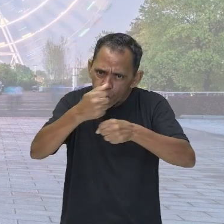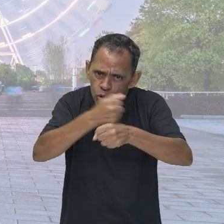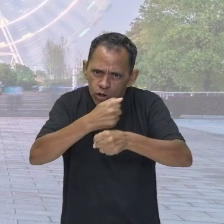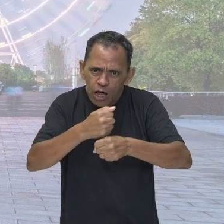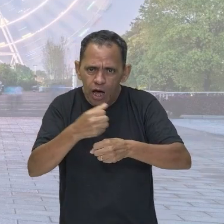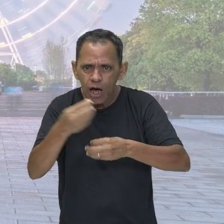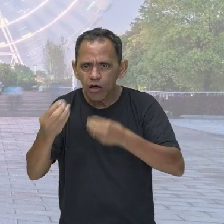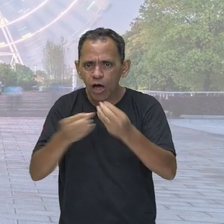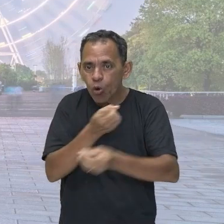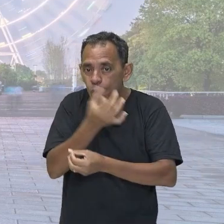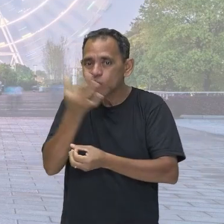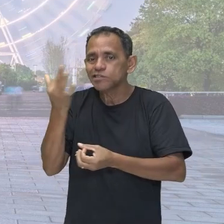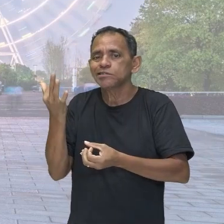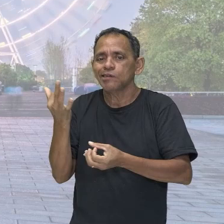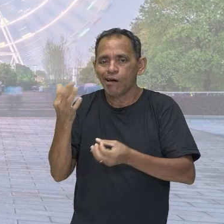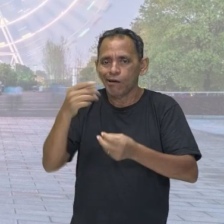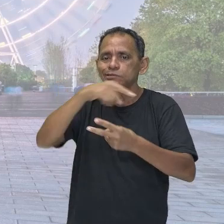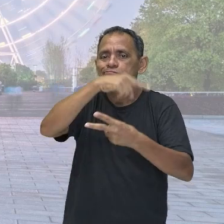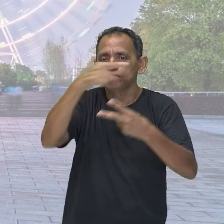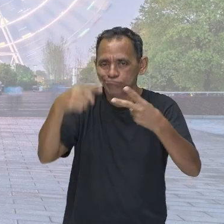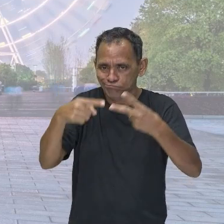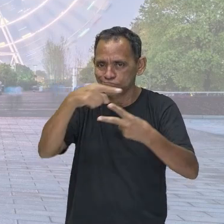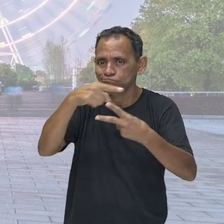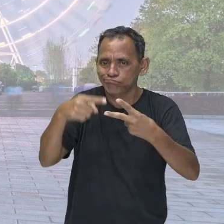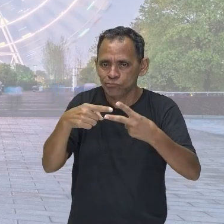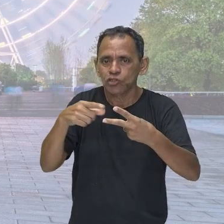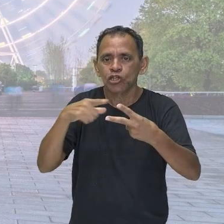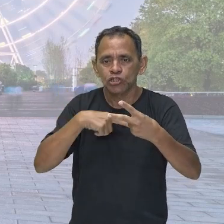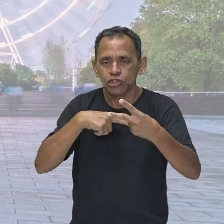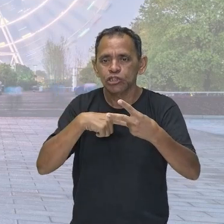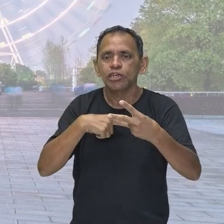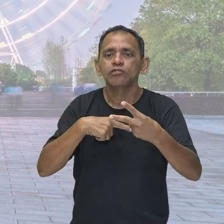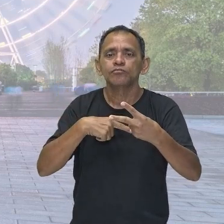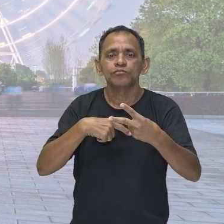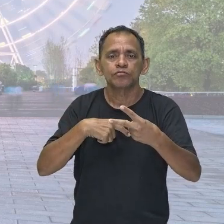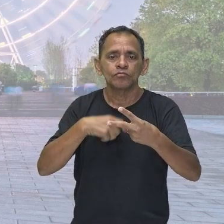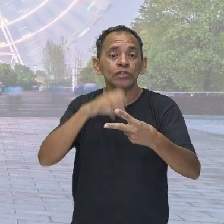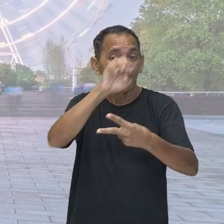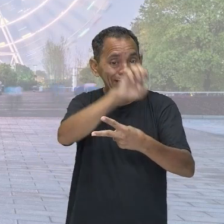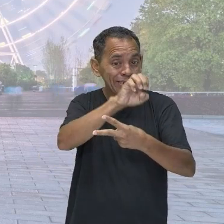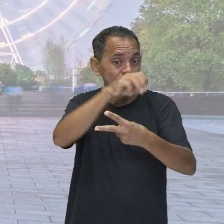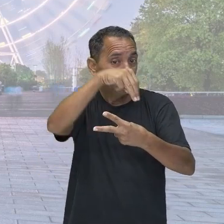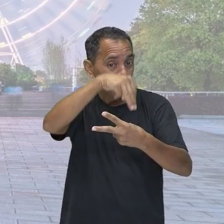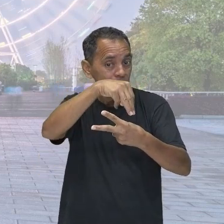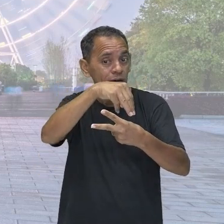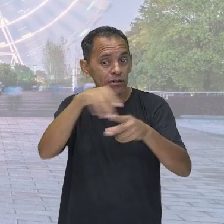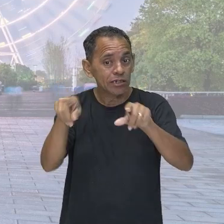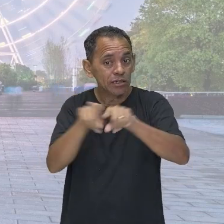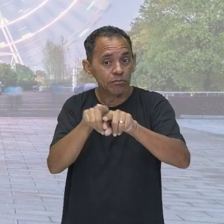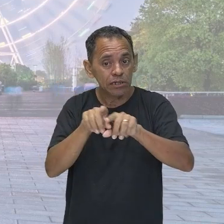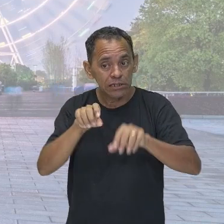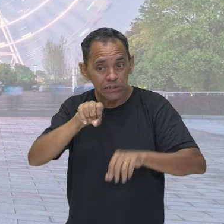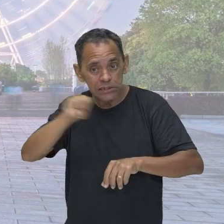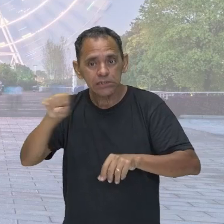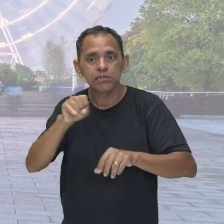gravitacional, eu vou ter a energia mecânica quando eu somar esses dois valores. Essa energia